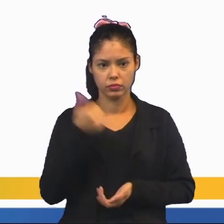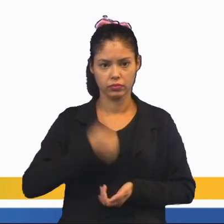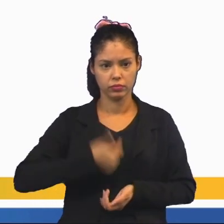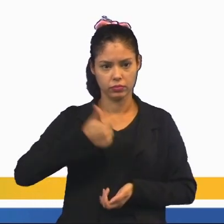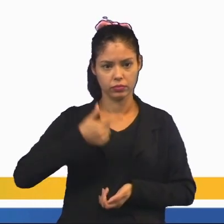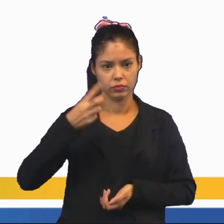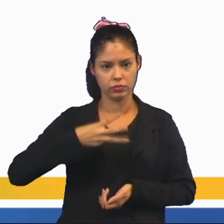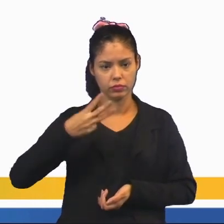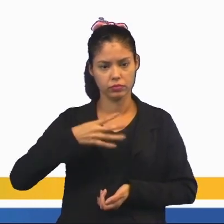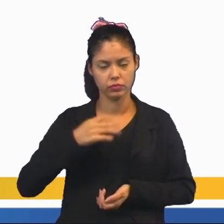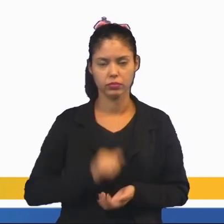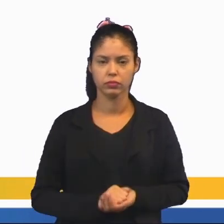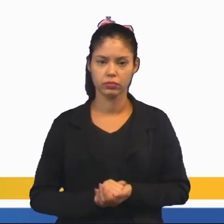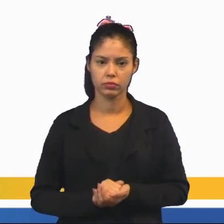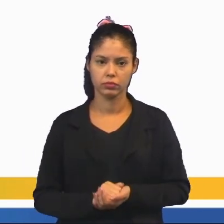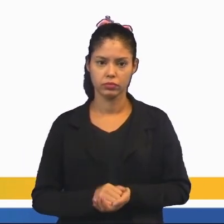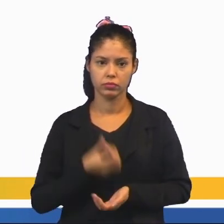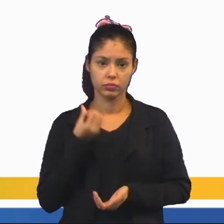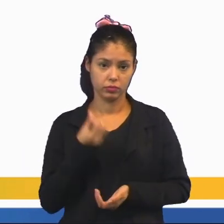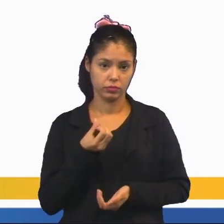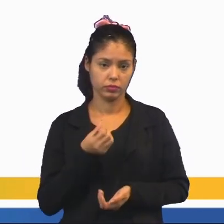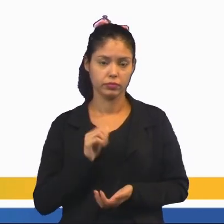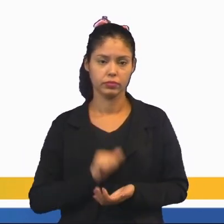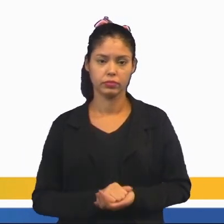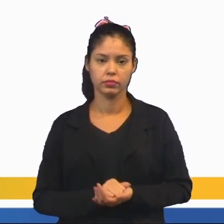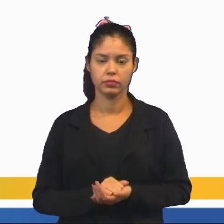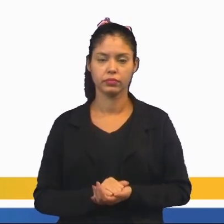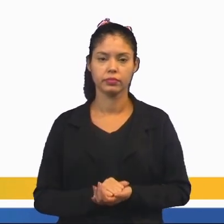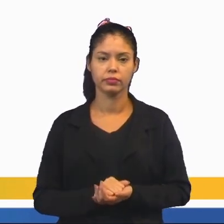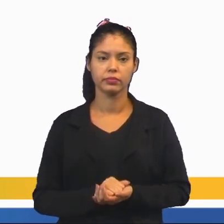terceiro lugar. Que nós temos seis, não é?